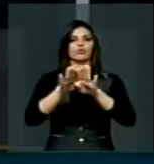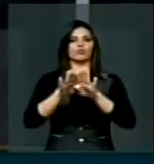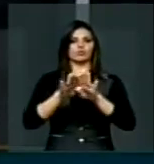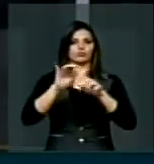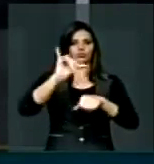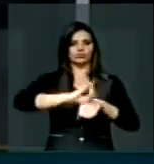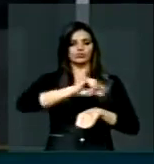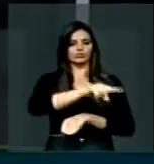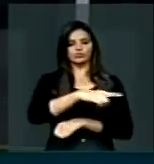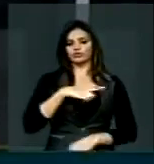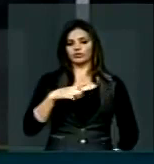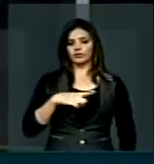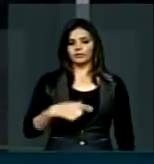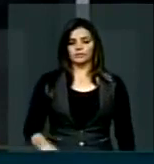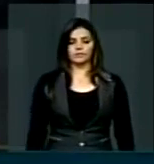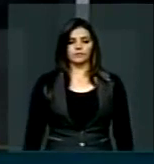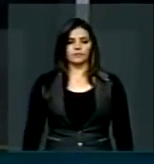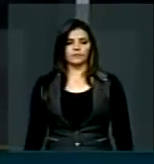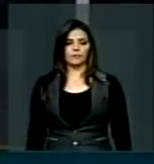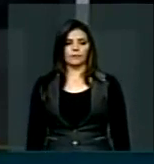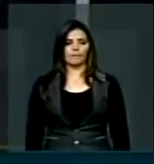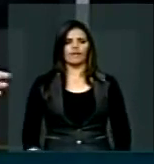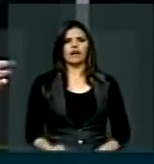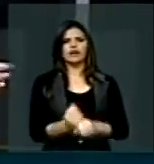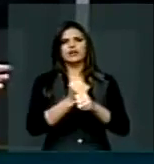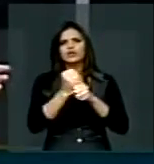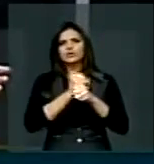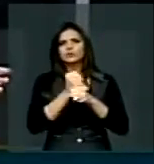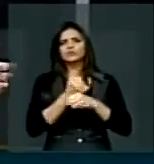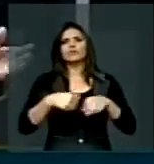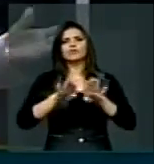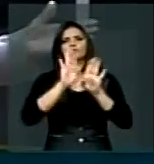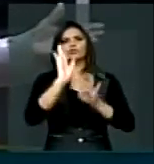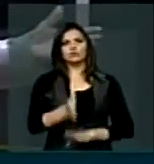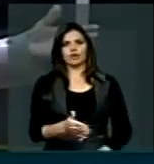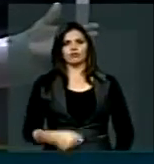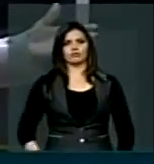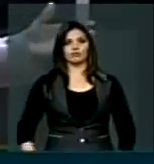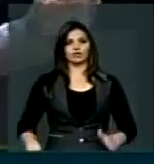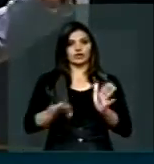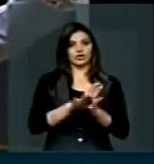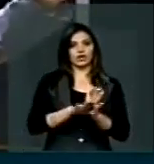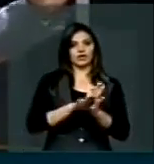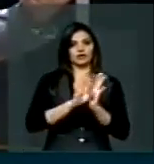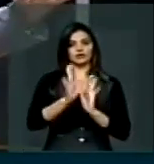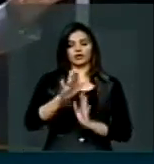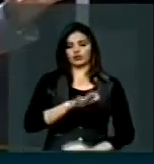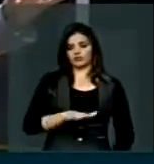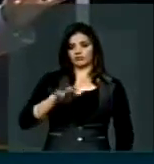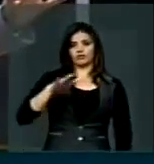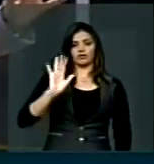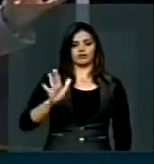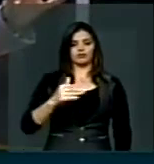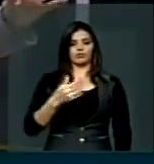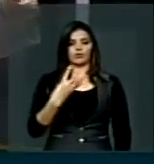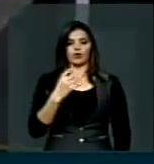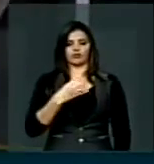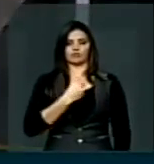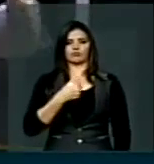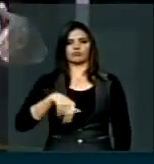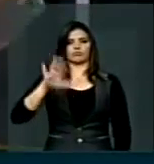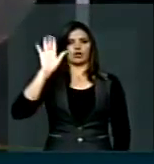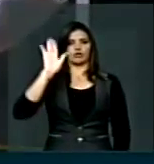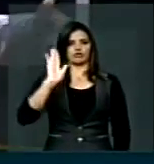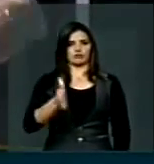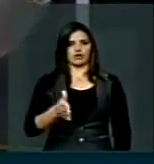que tinha lá há dezenas de anos. Eu cheguei em Salgueiro, era menino, e eu já passei dos 40. E